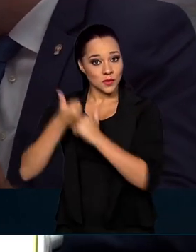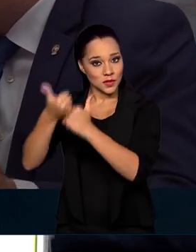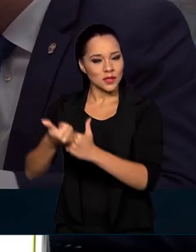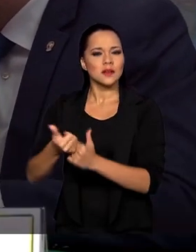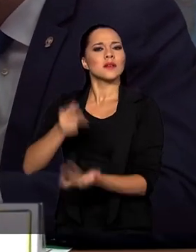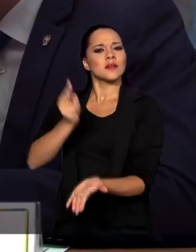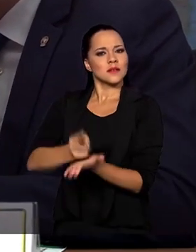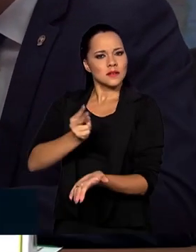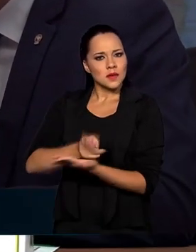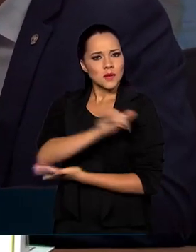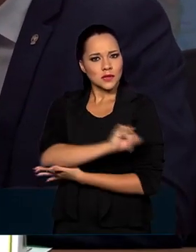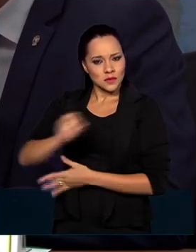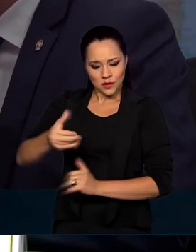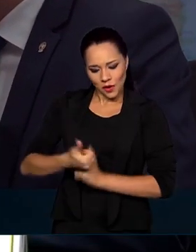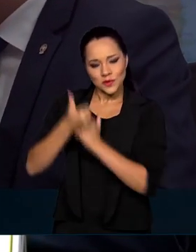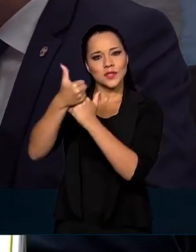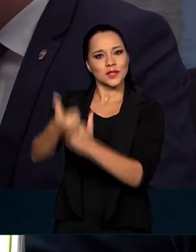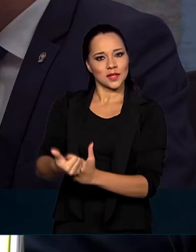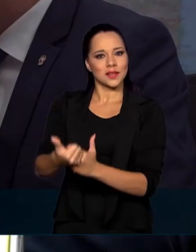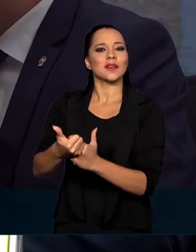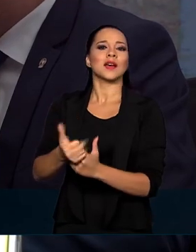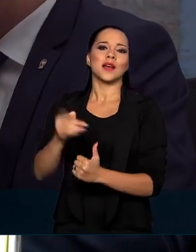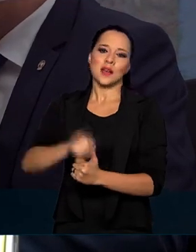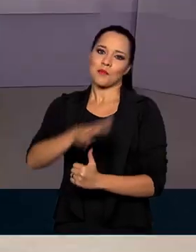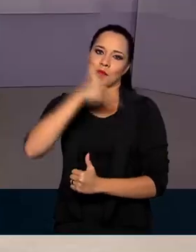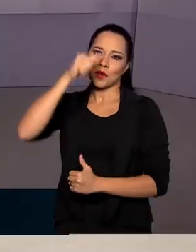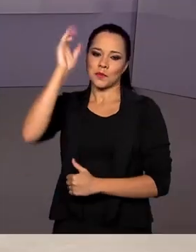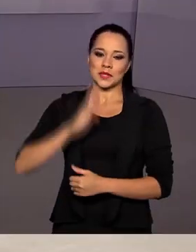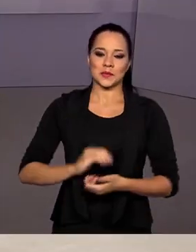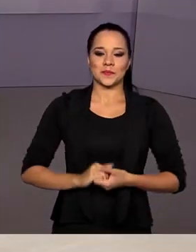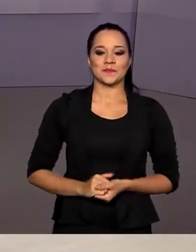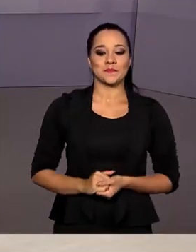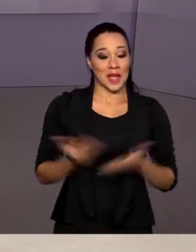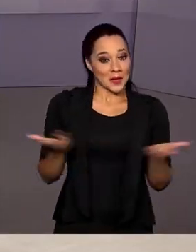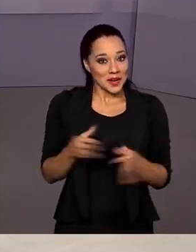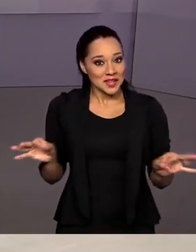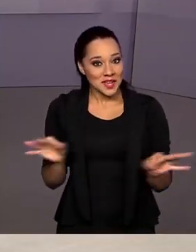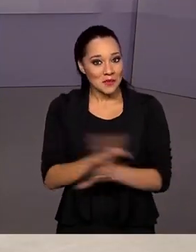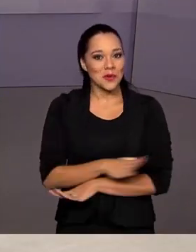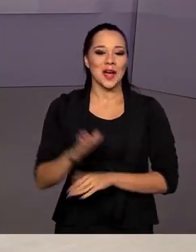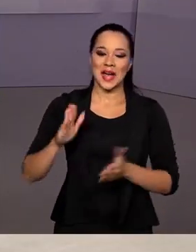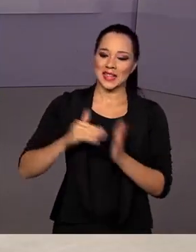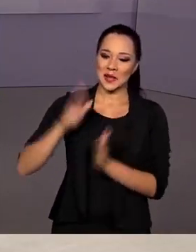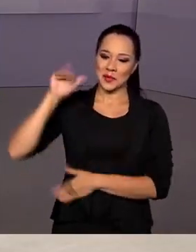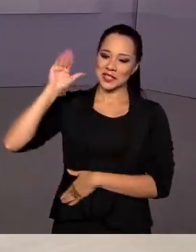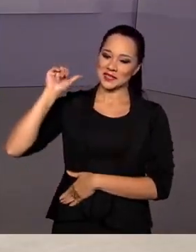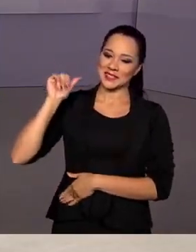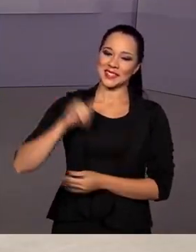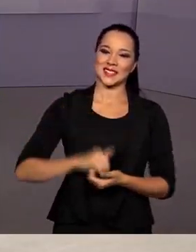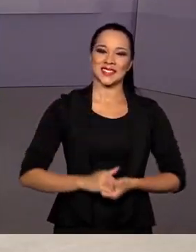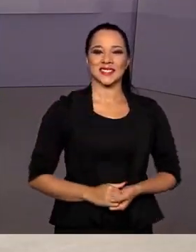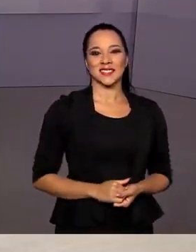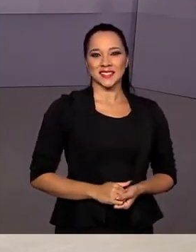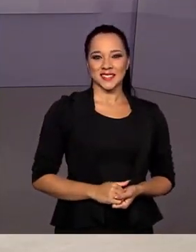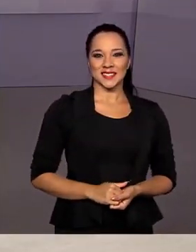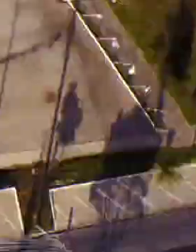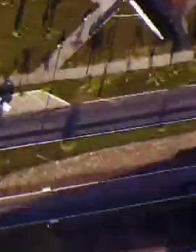e toda vez as instituições se unem, com a indifícia pro país. A gente fica por aqui, até a próxima edição. Tchau!